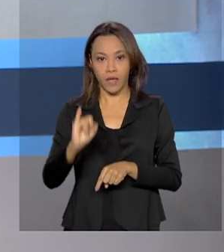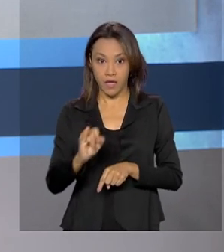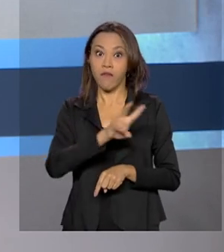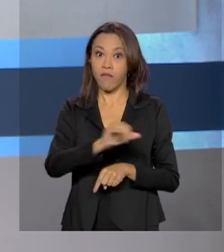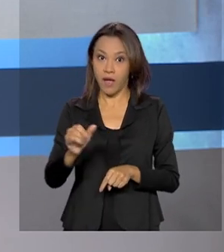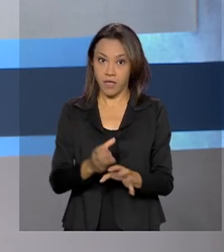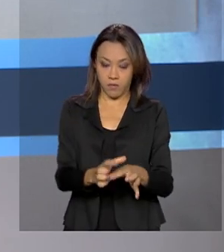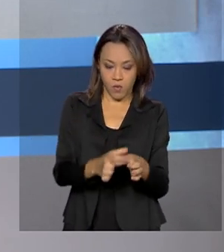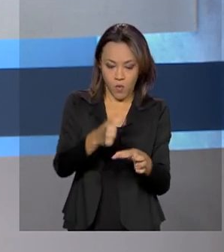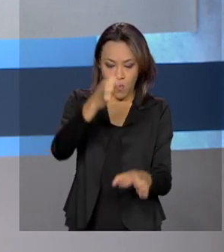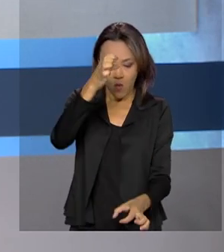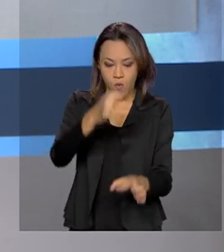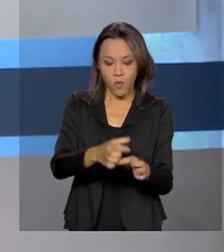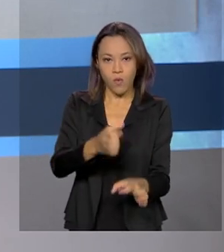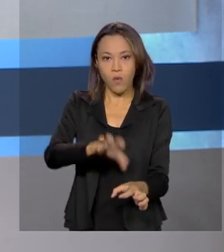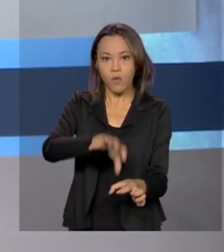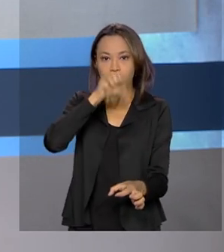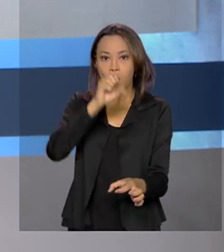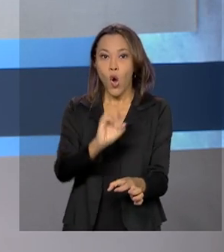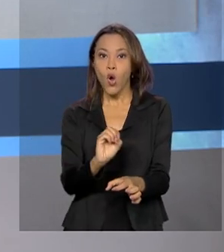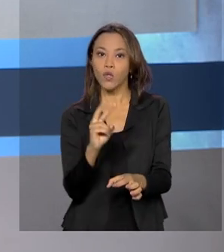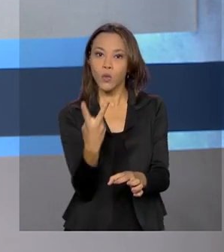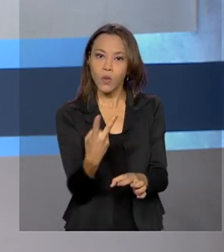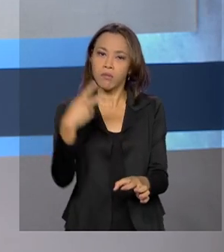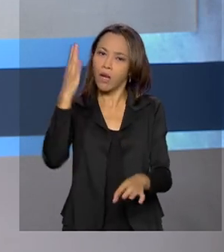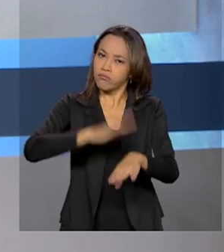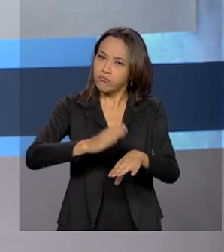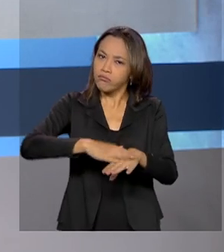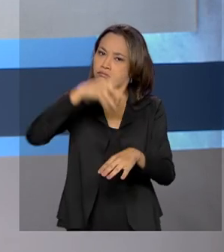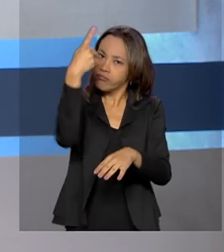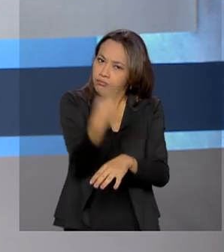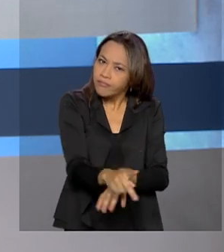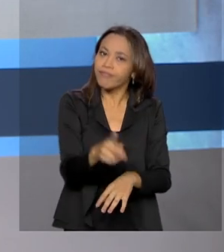oxigênio para também se tornar autossustentável na produção do gás.